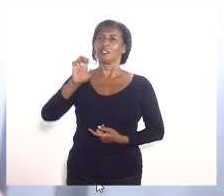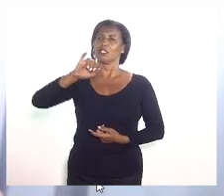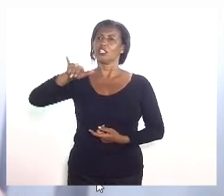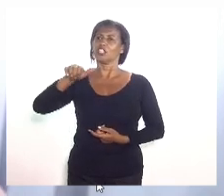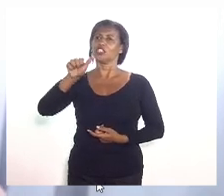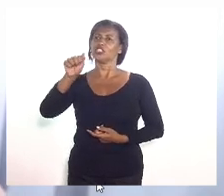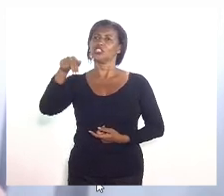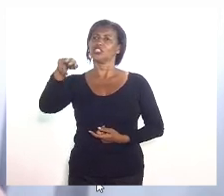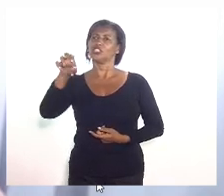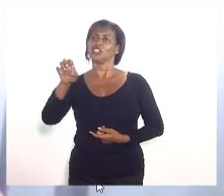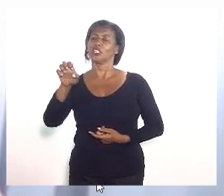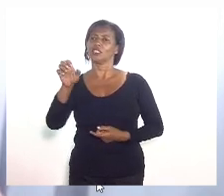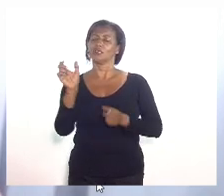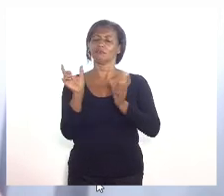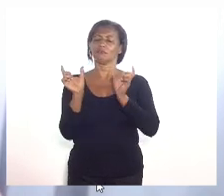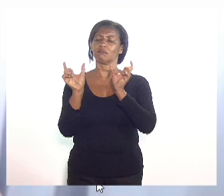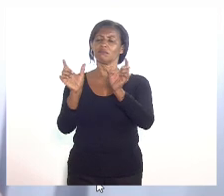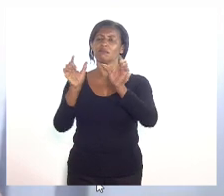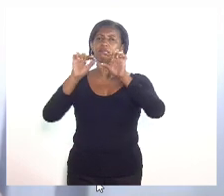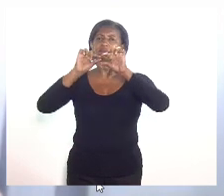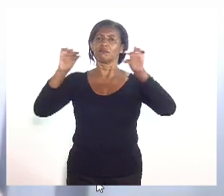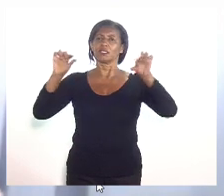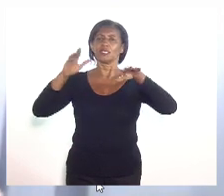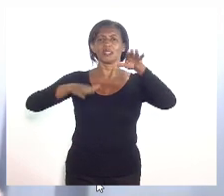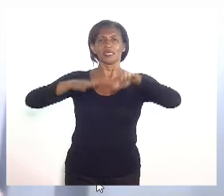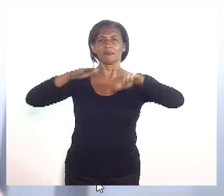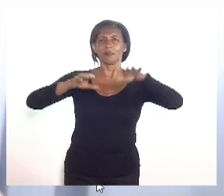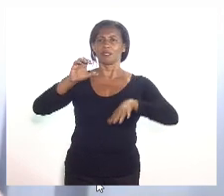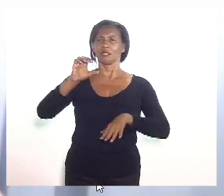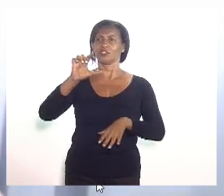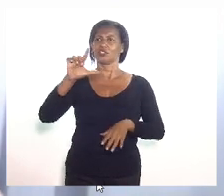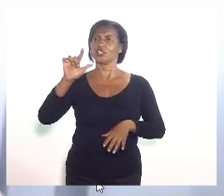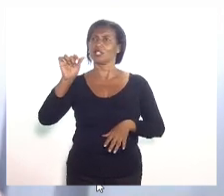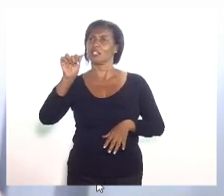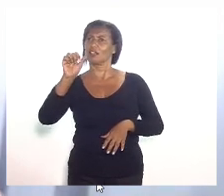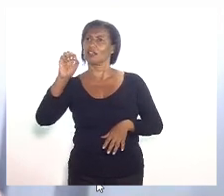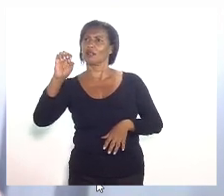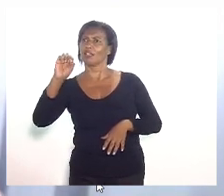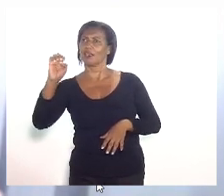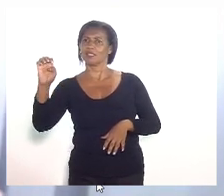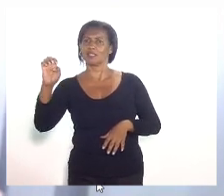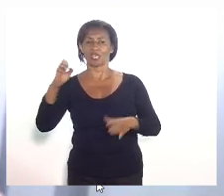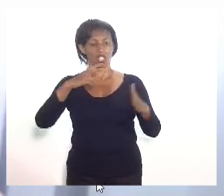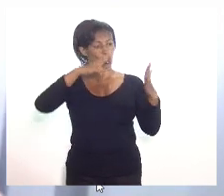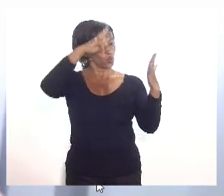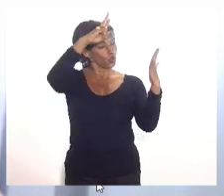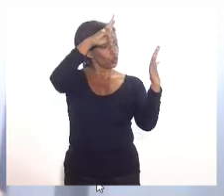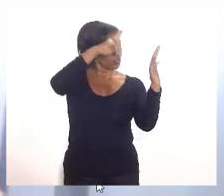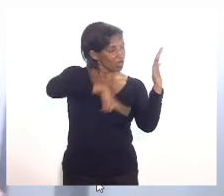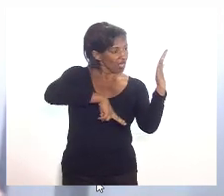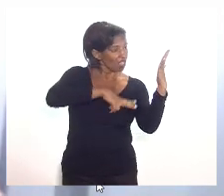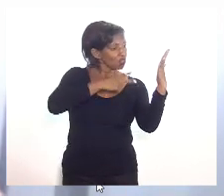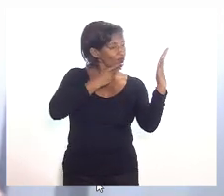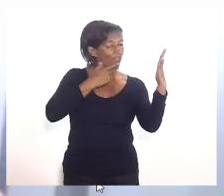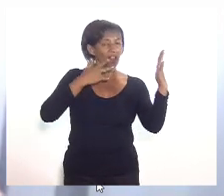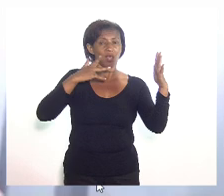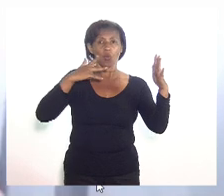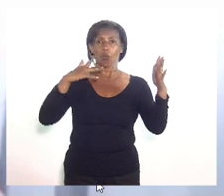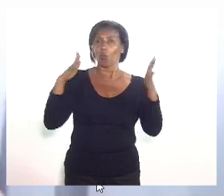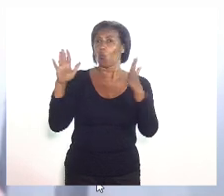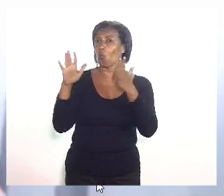independente de classe. E o texto da emenda diz qualquer que seja a